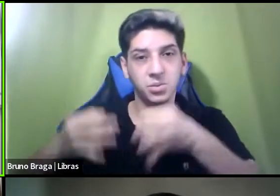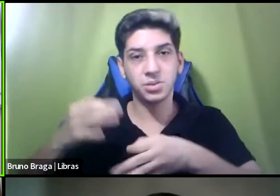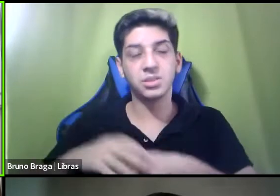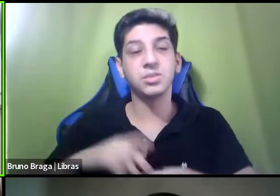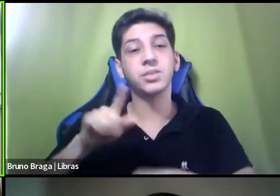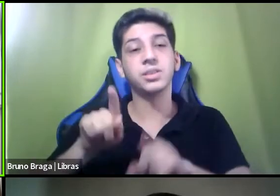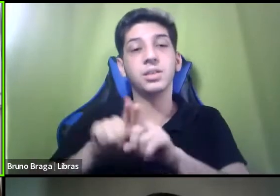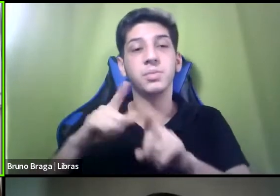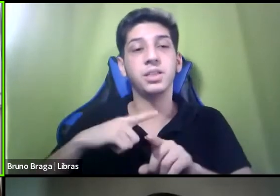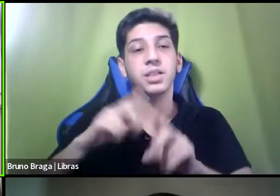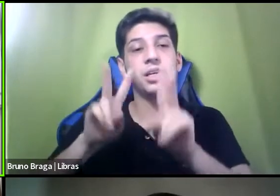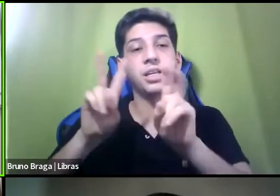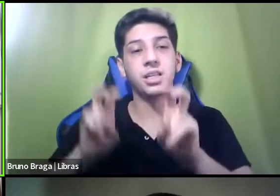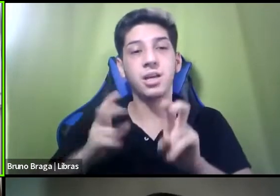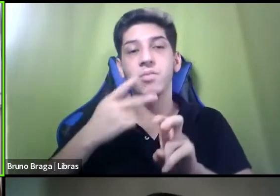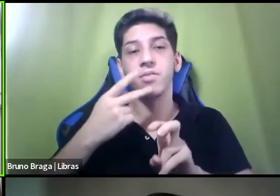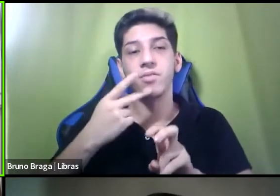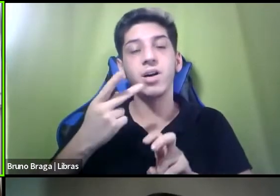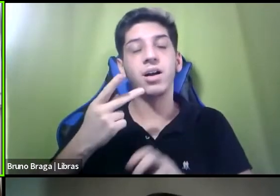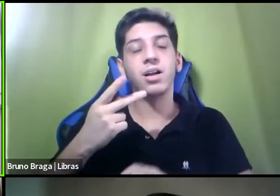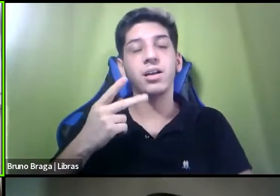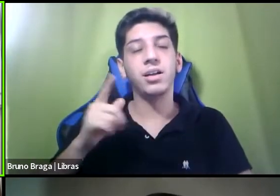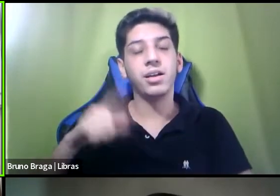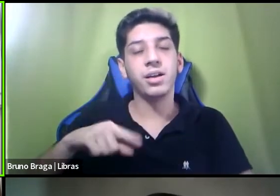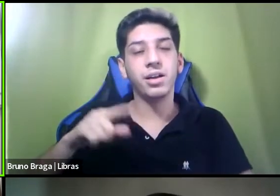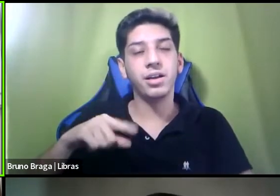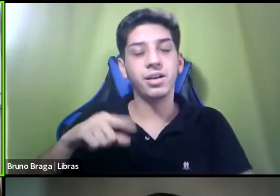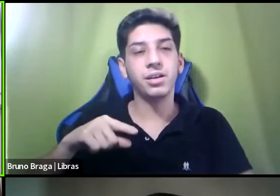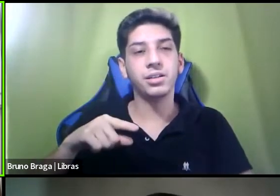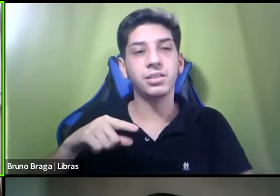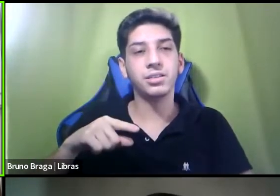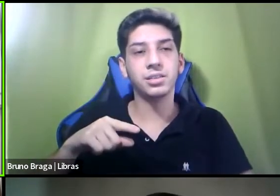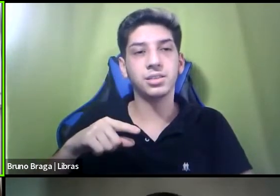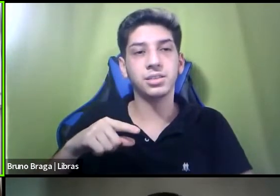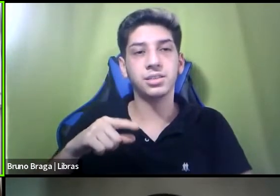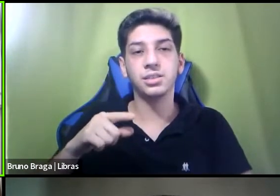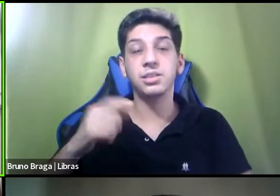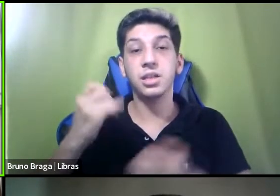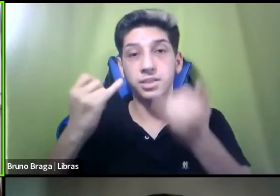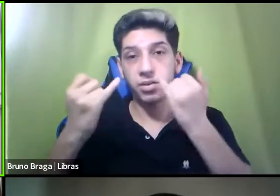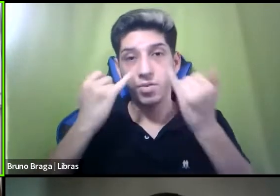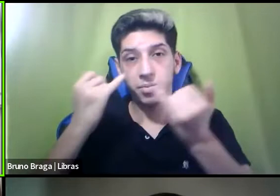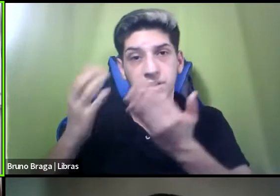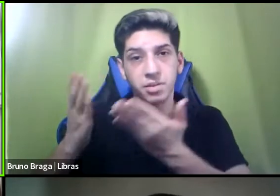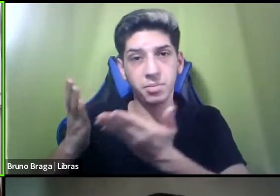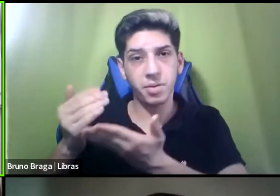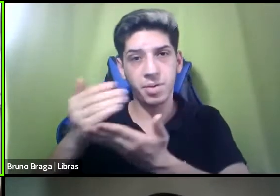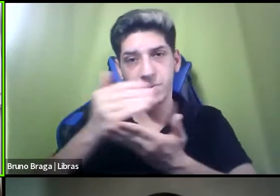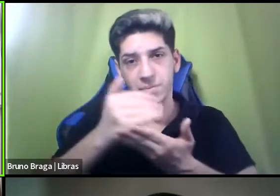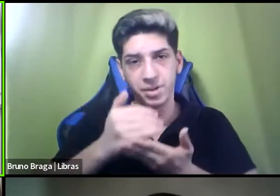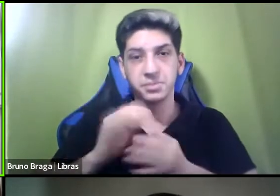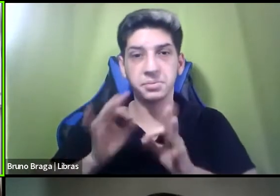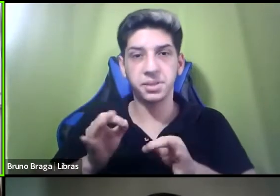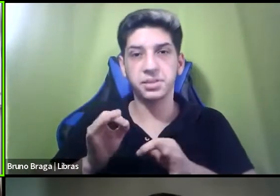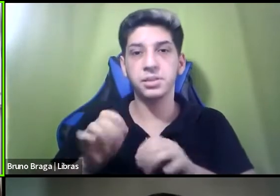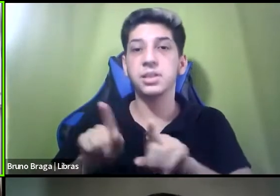outro tema que você fala dos dados os próprios dados o Luciano falou aqui